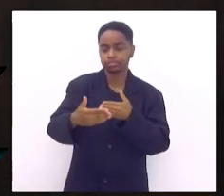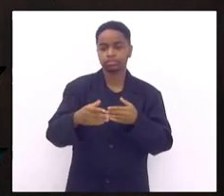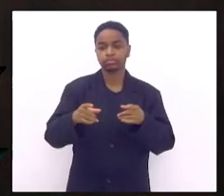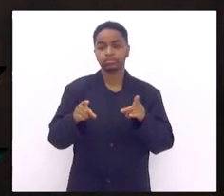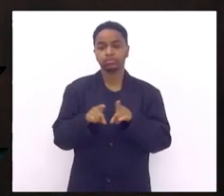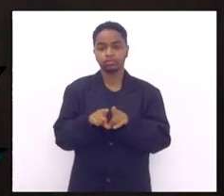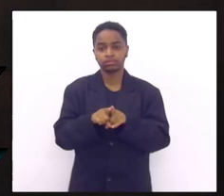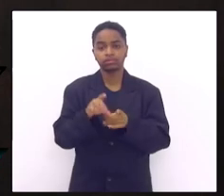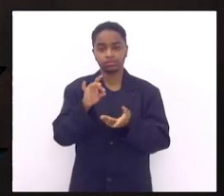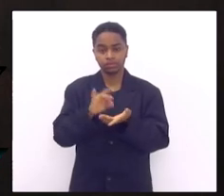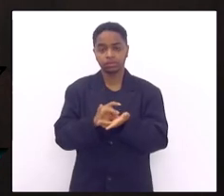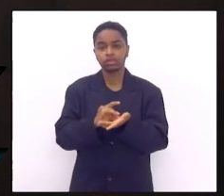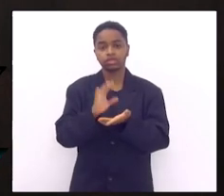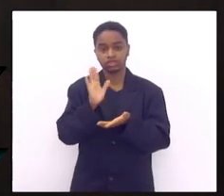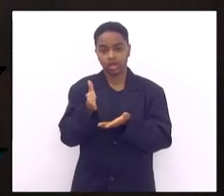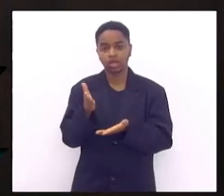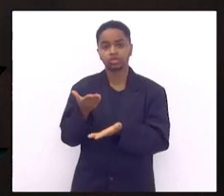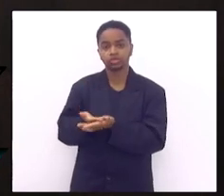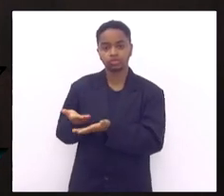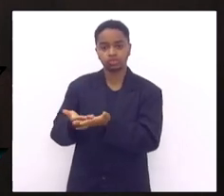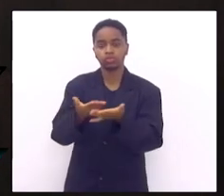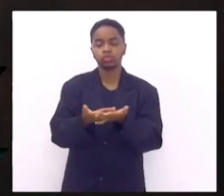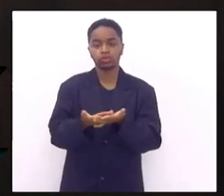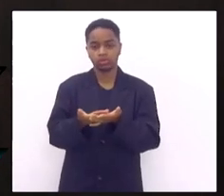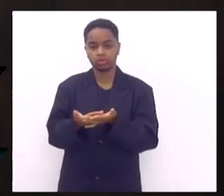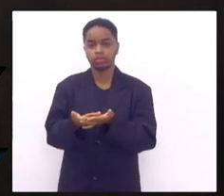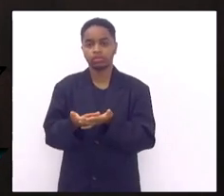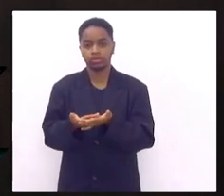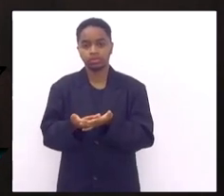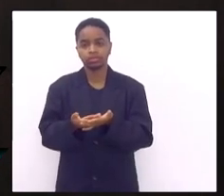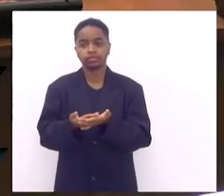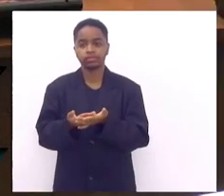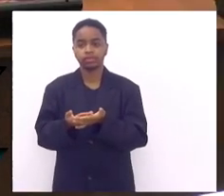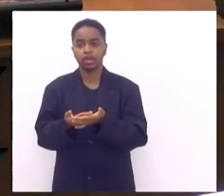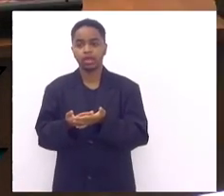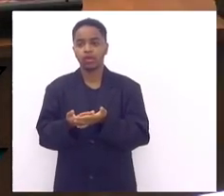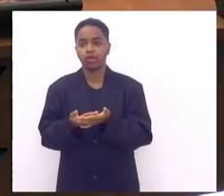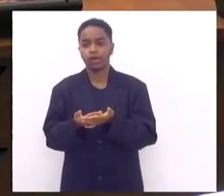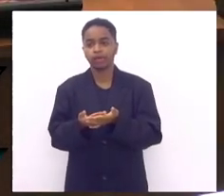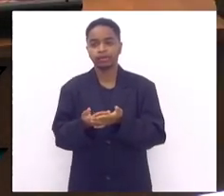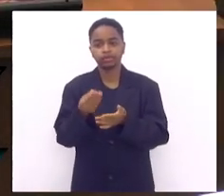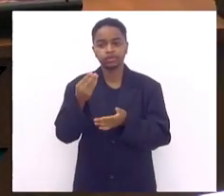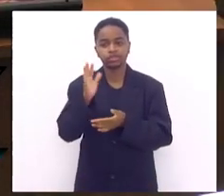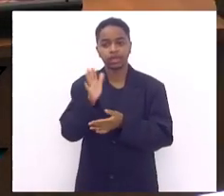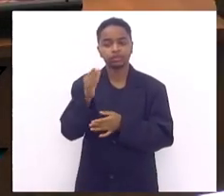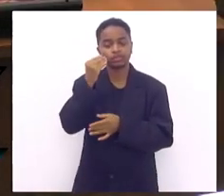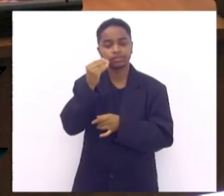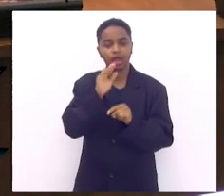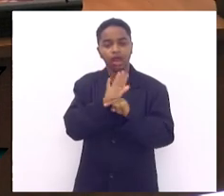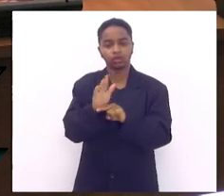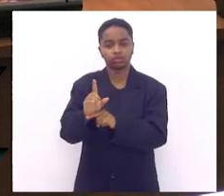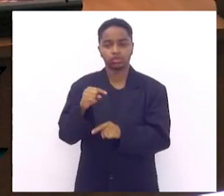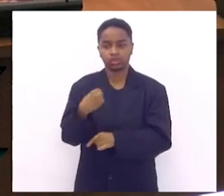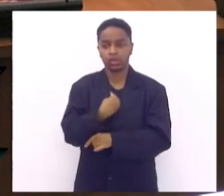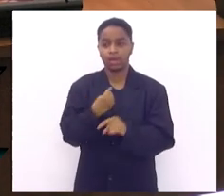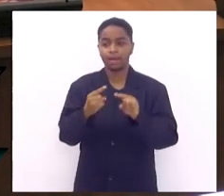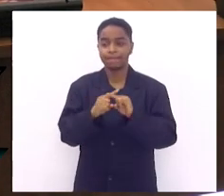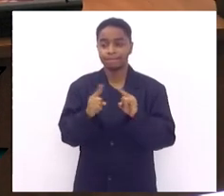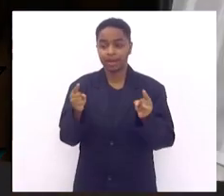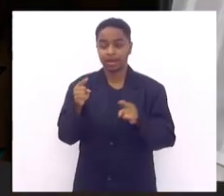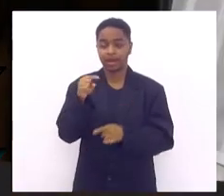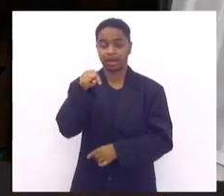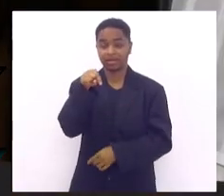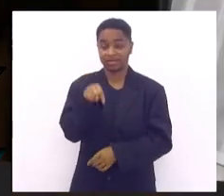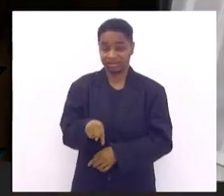na verdade eles já estão fazendo esse estudo para a gente para todos da podologia há algum tempo mas a casa a